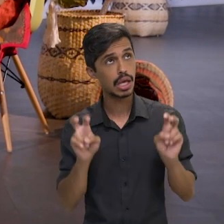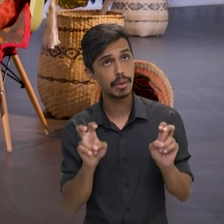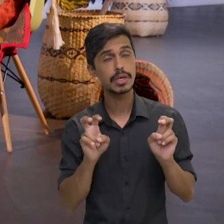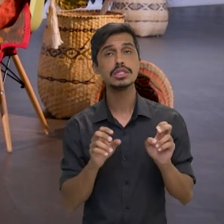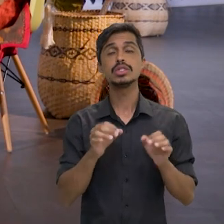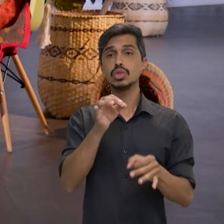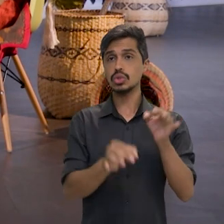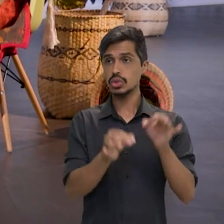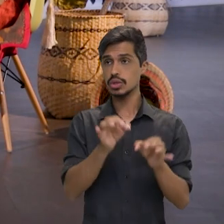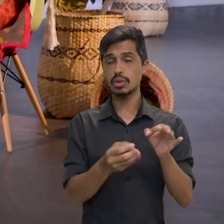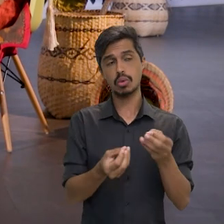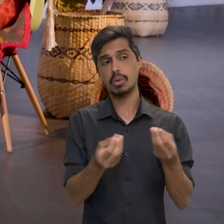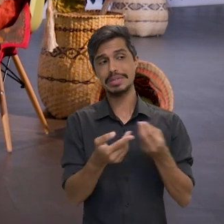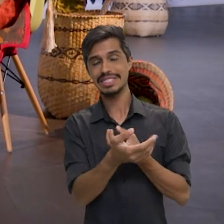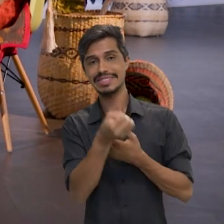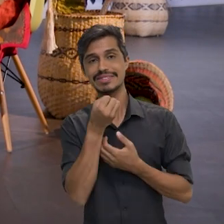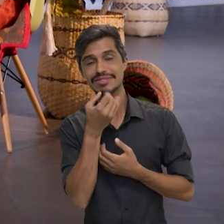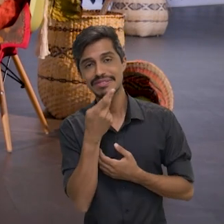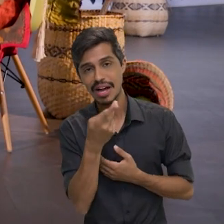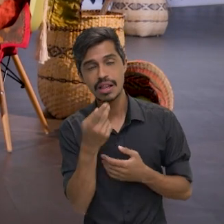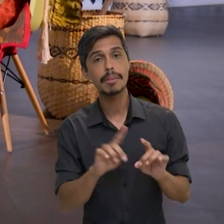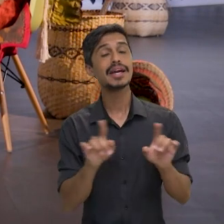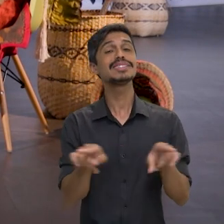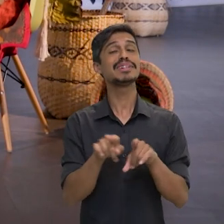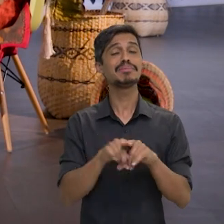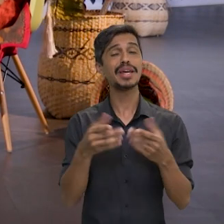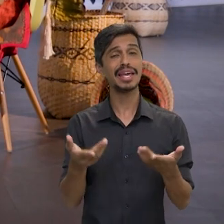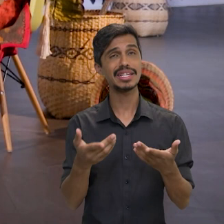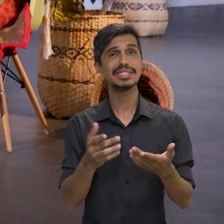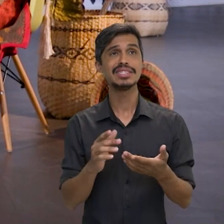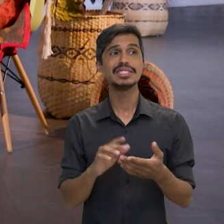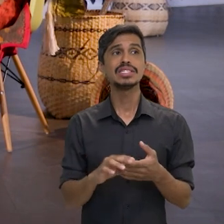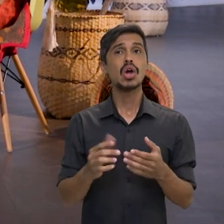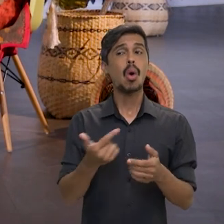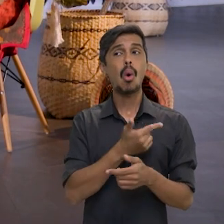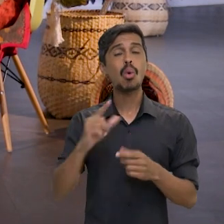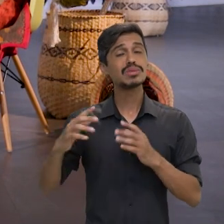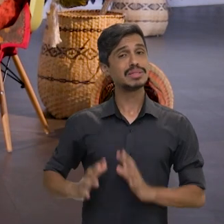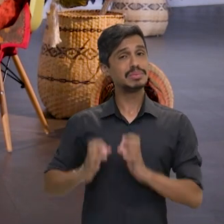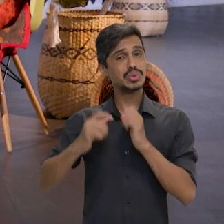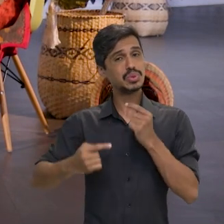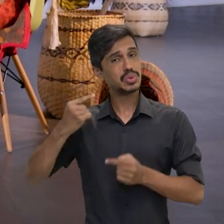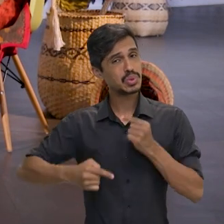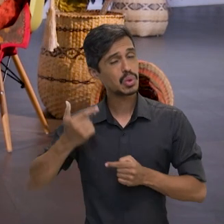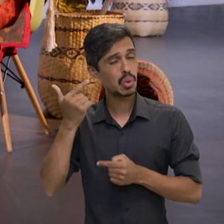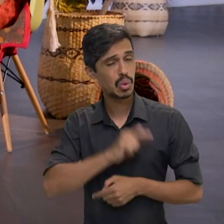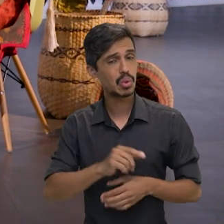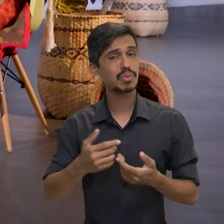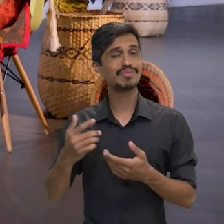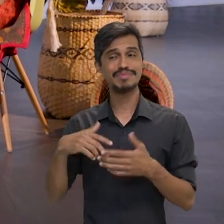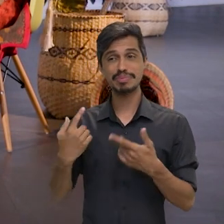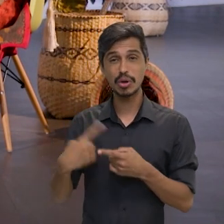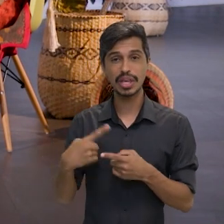jurídica, né? Como eles estão falando, como ainda vai trazer até outros conflitos, né? Porque o indígena